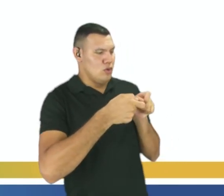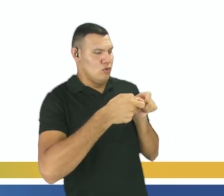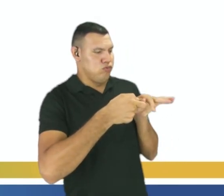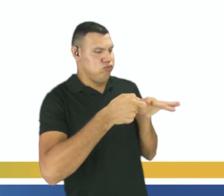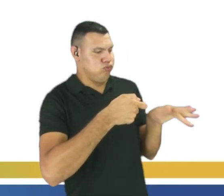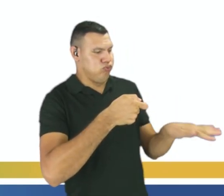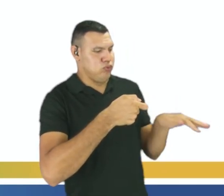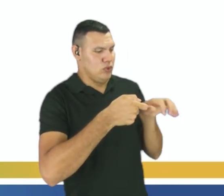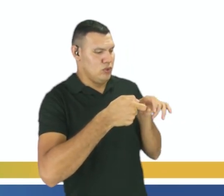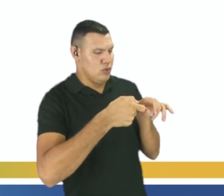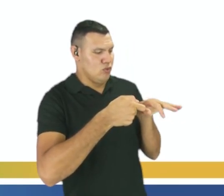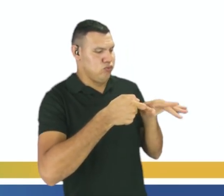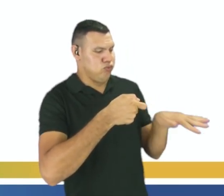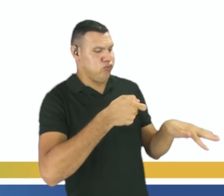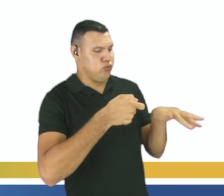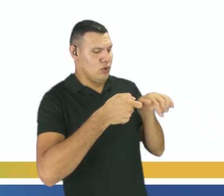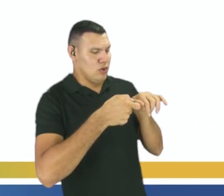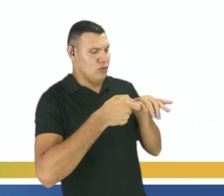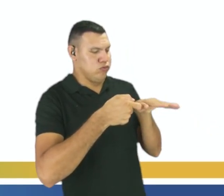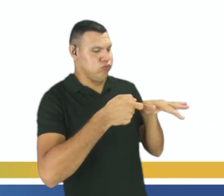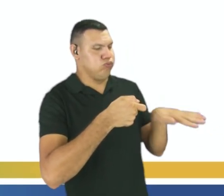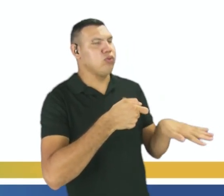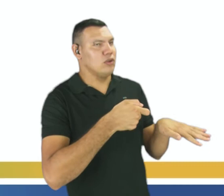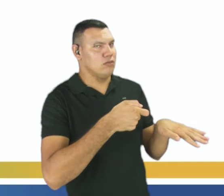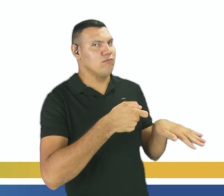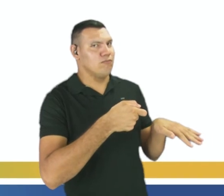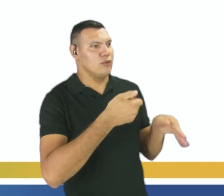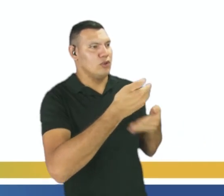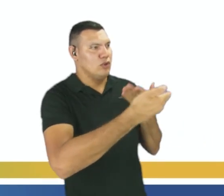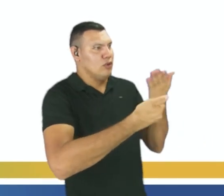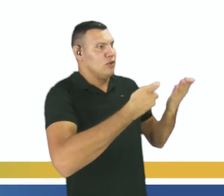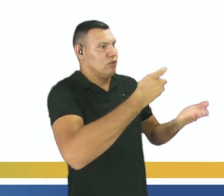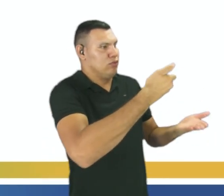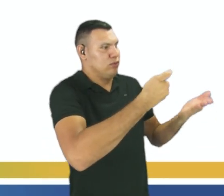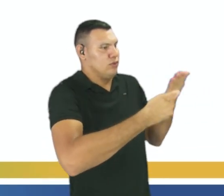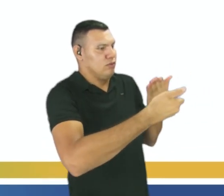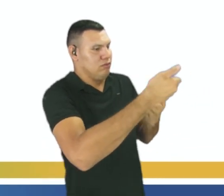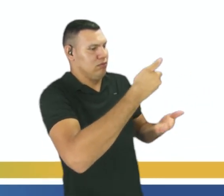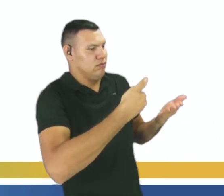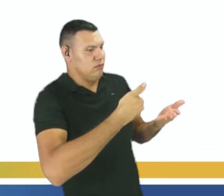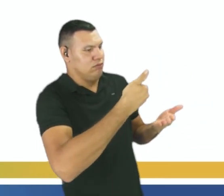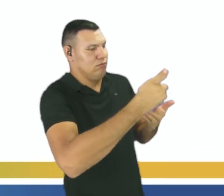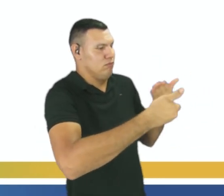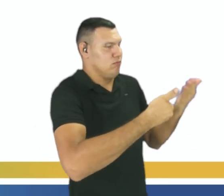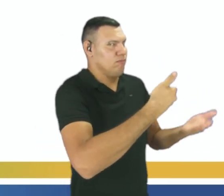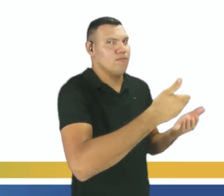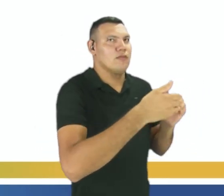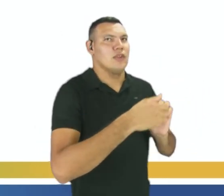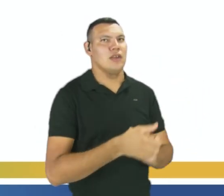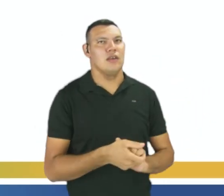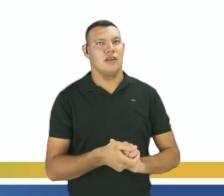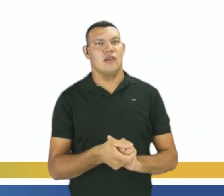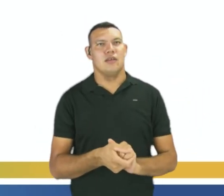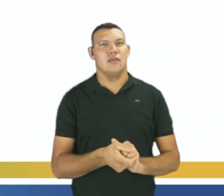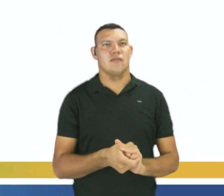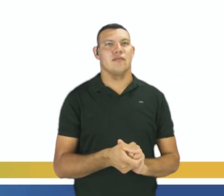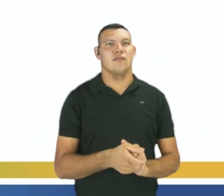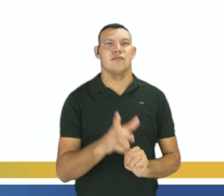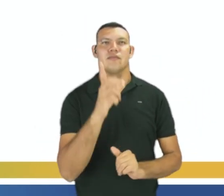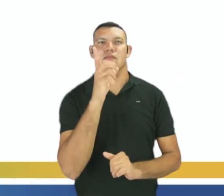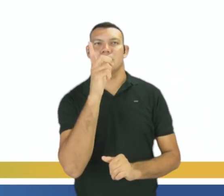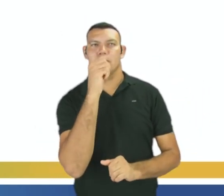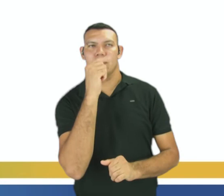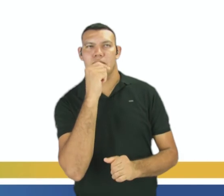né? Então, você tem aqui a chama, também está em contato, trocando matéria com o meio ambiente. A água fervendo em